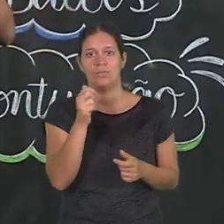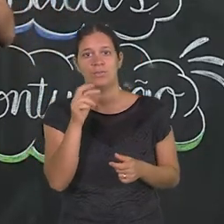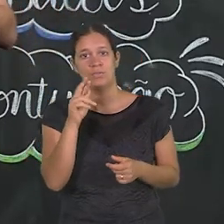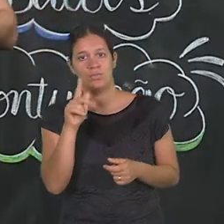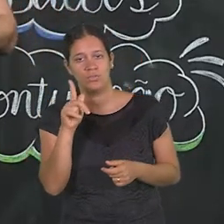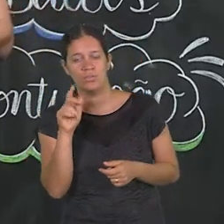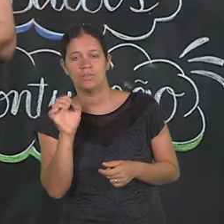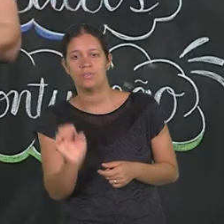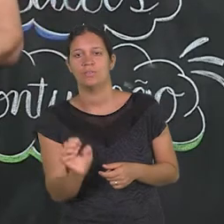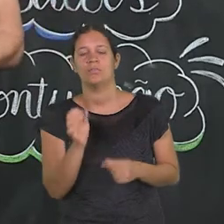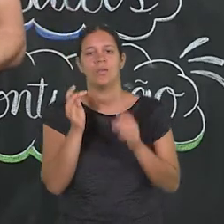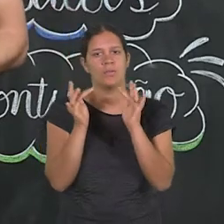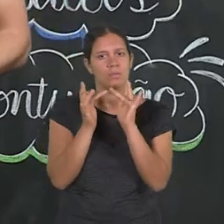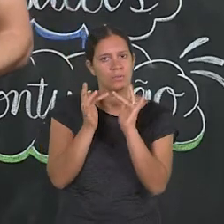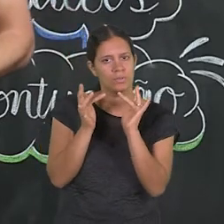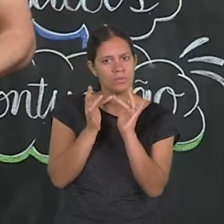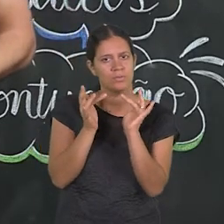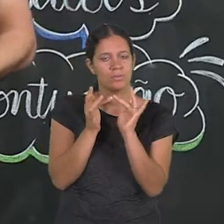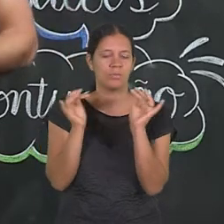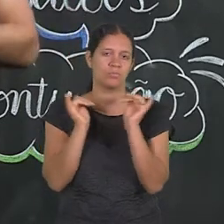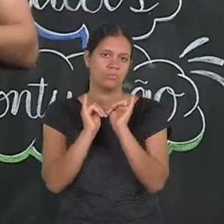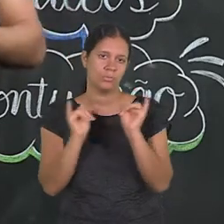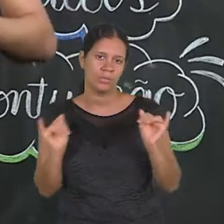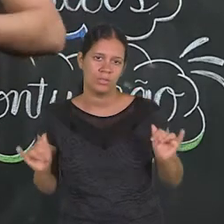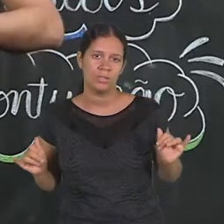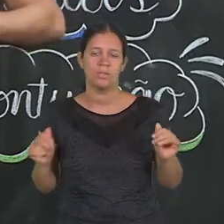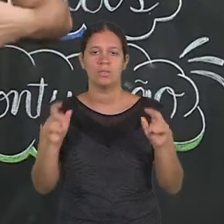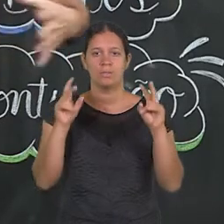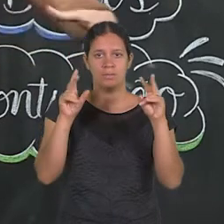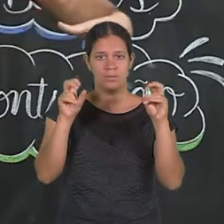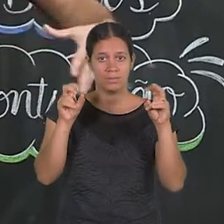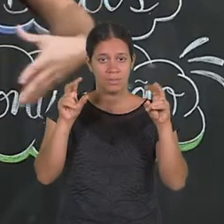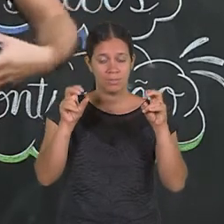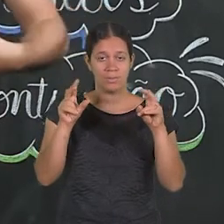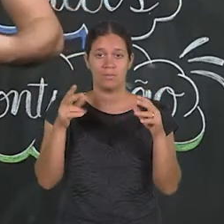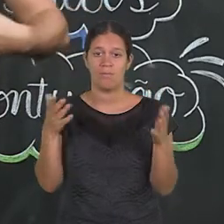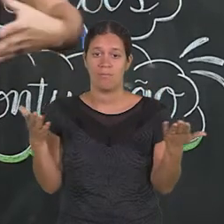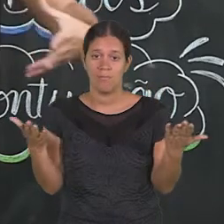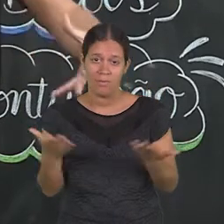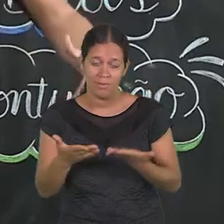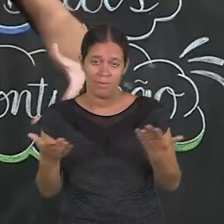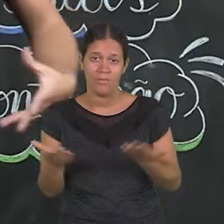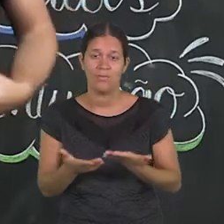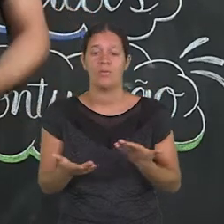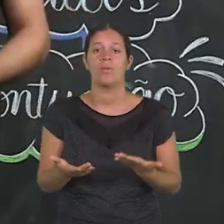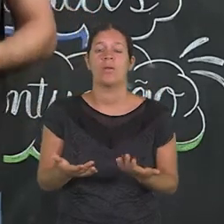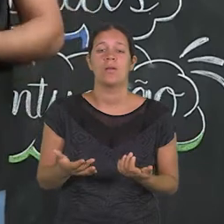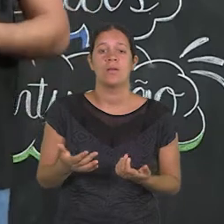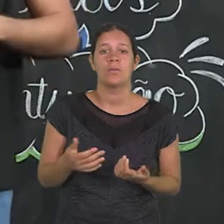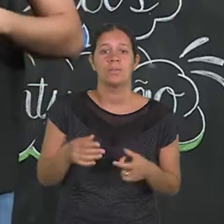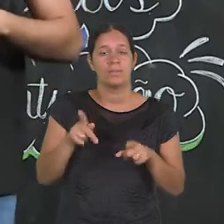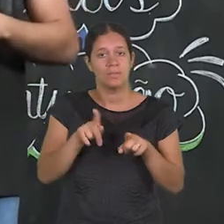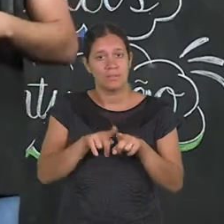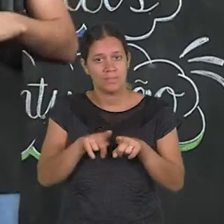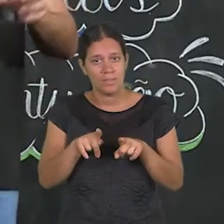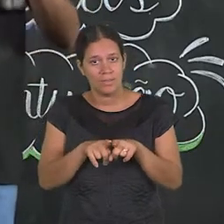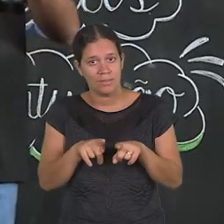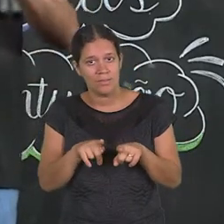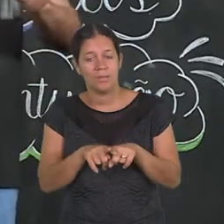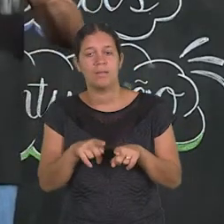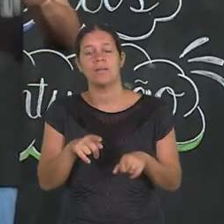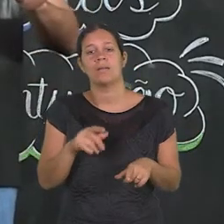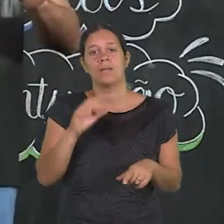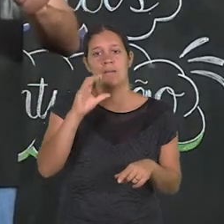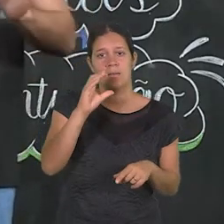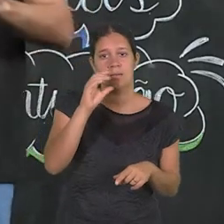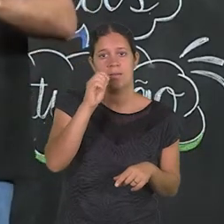formato em quadrinhos muito conectado com o noticiário, muito conectado com os temas quentes que estão sendo discutidos na sociedade, tal como o Cartoon, que